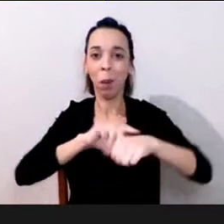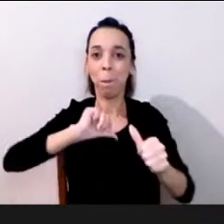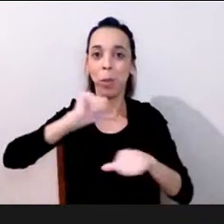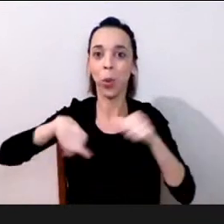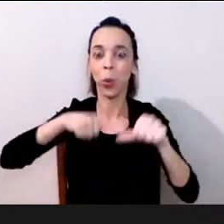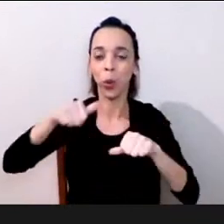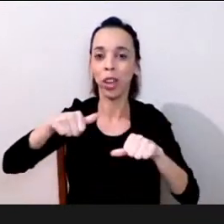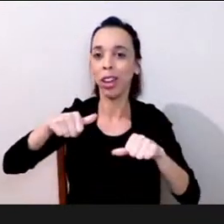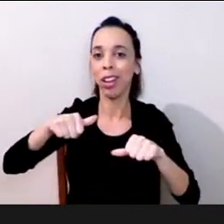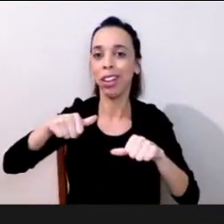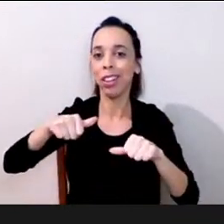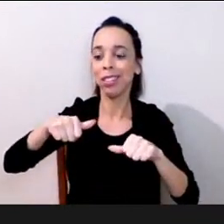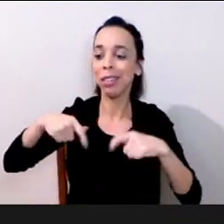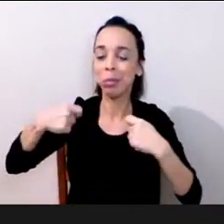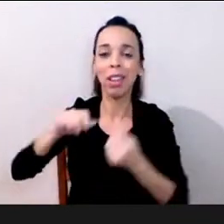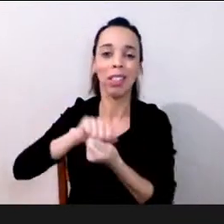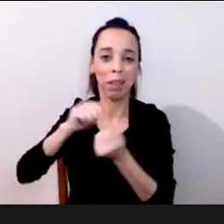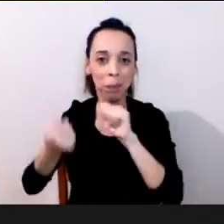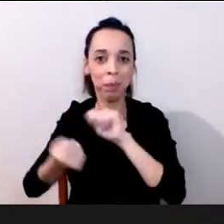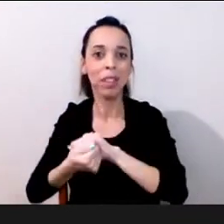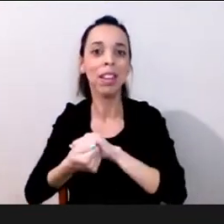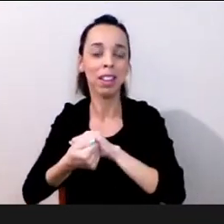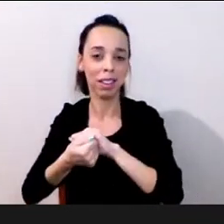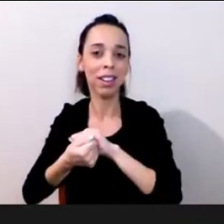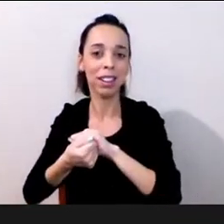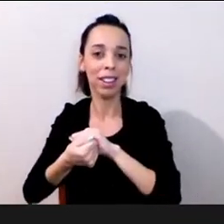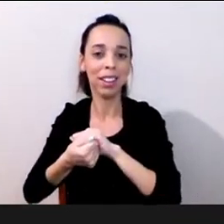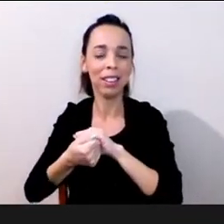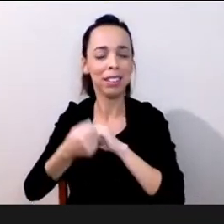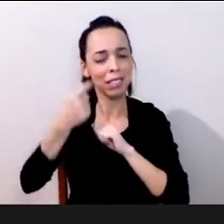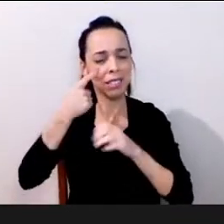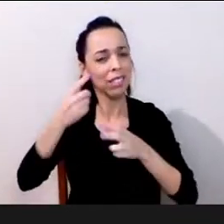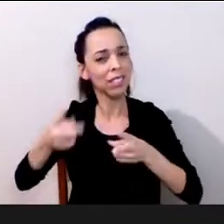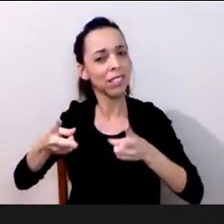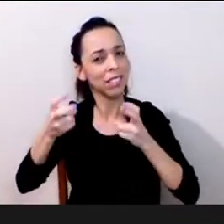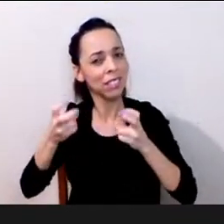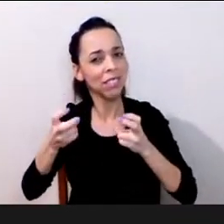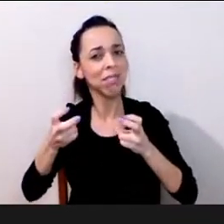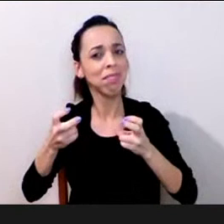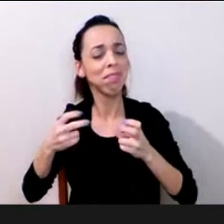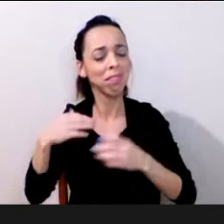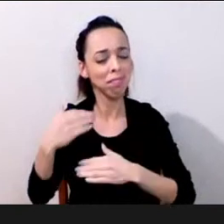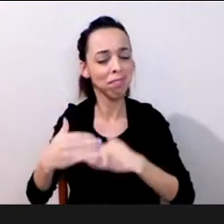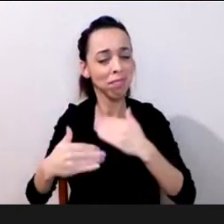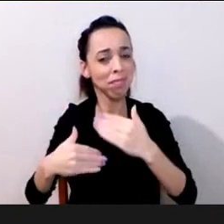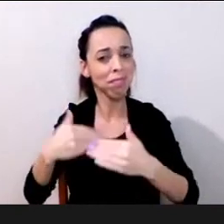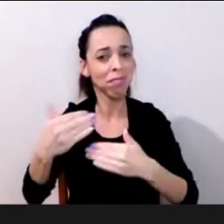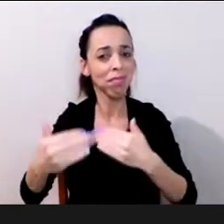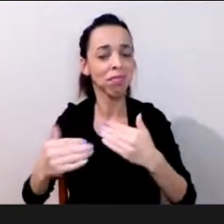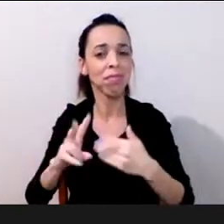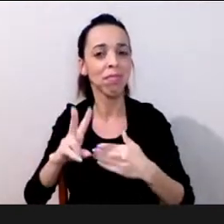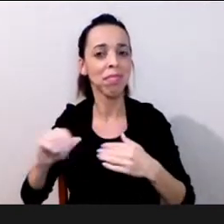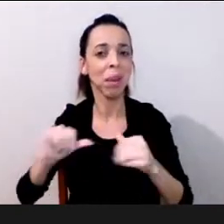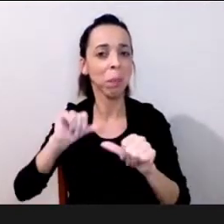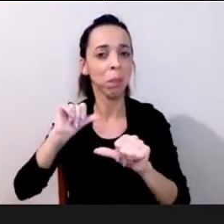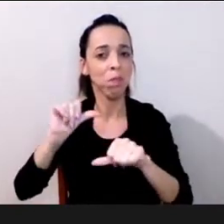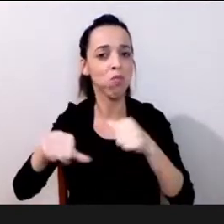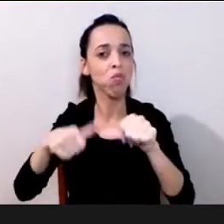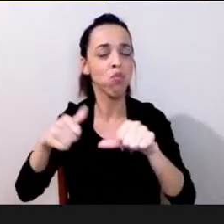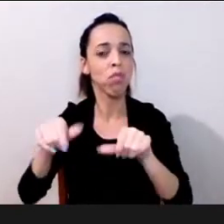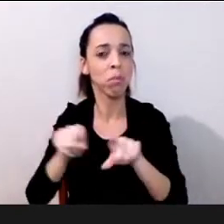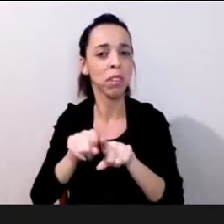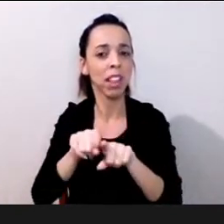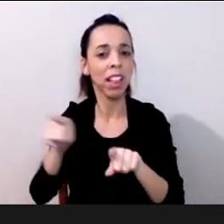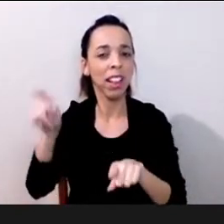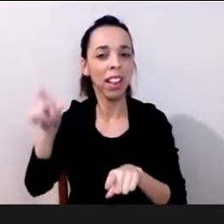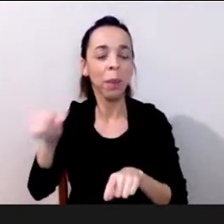é pouco ainda mas tem né então acho que são algumas camadas aí ou dimensões que que a pergunta da ID me levantou